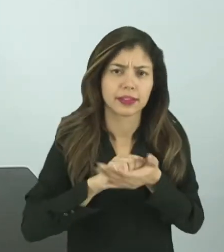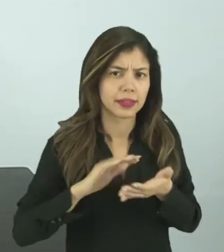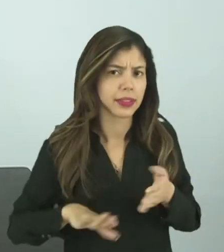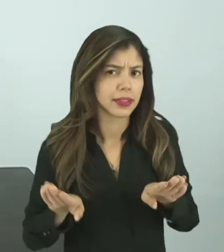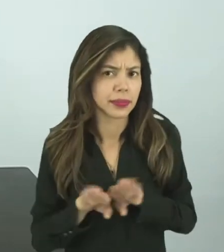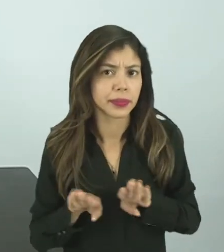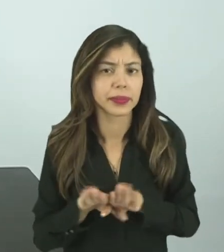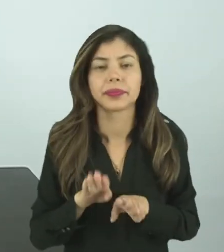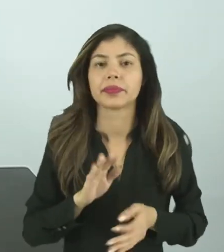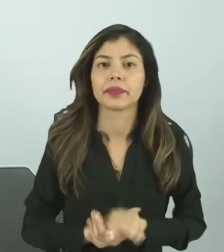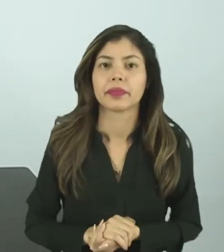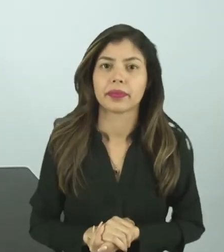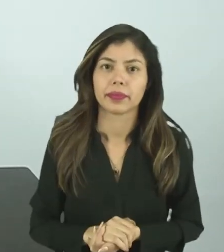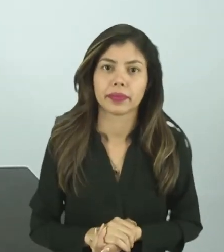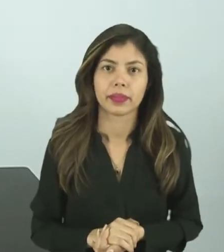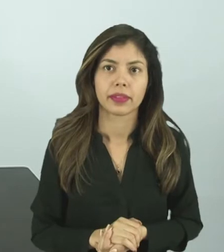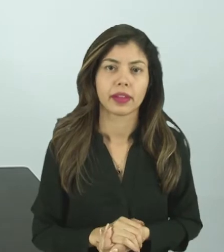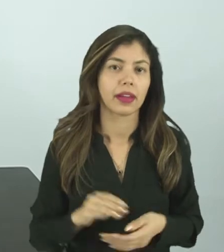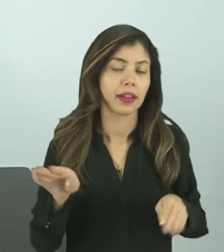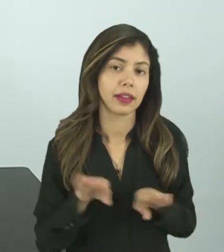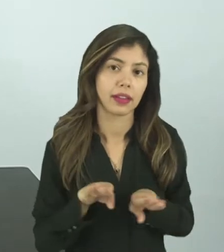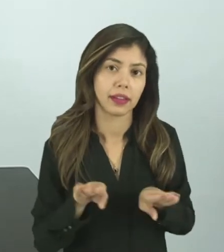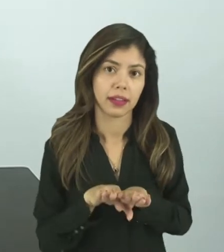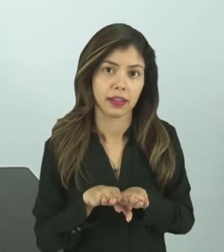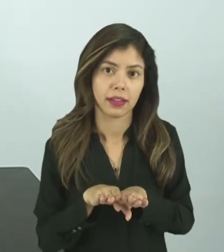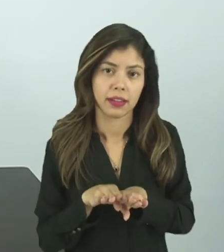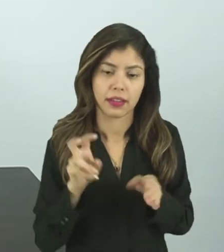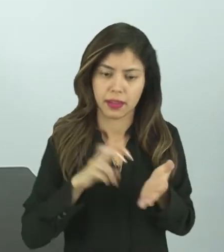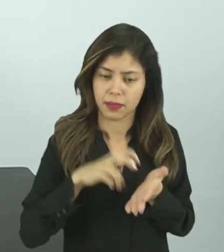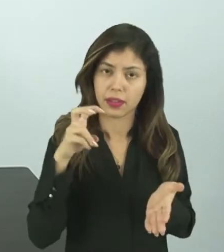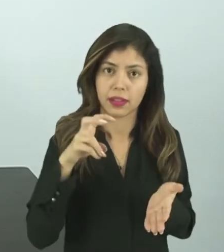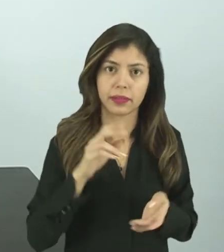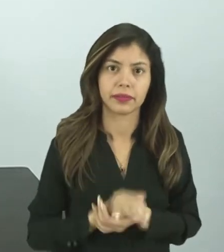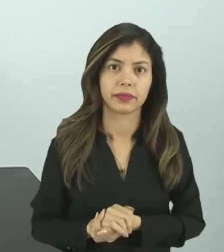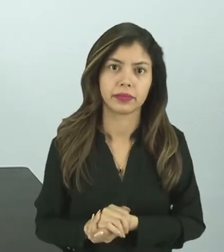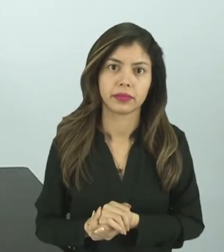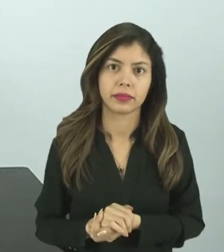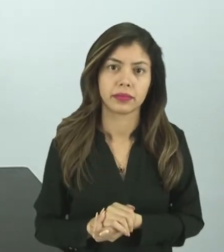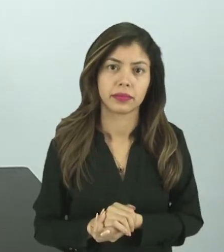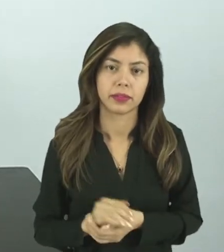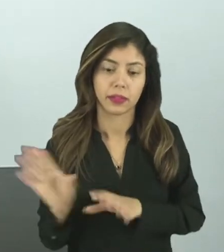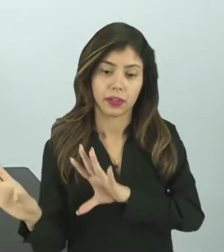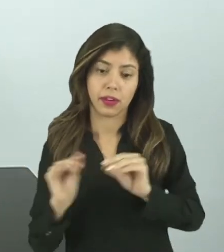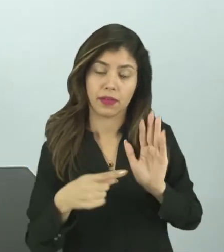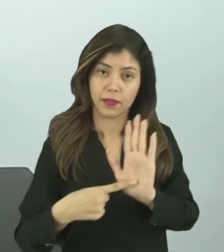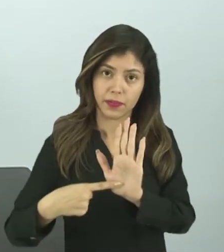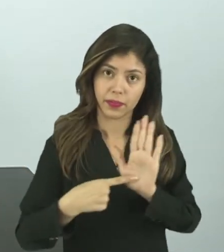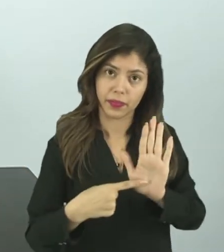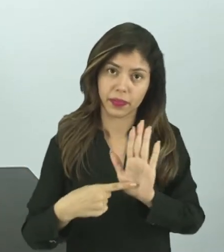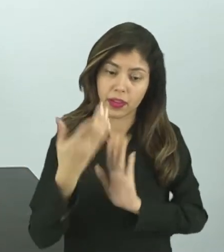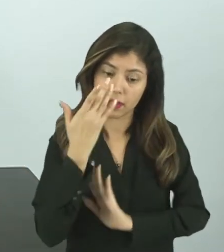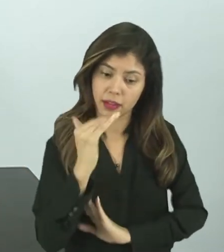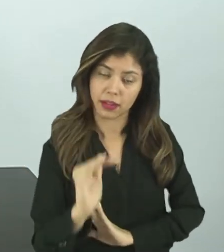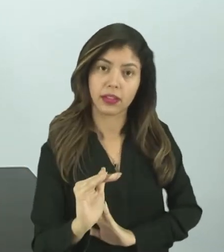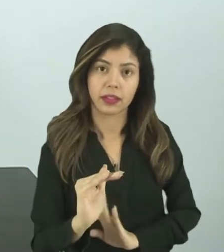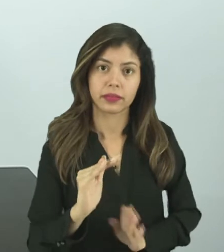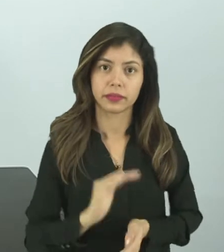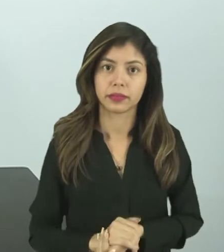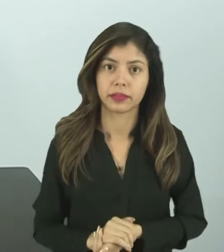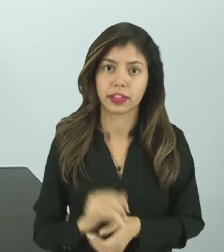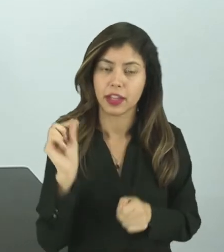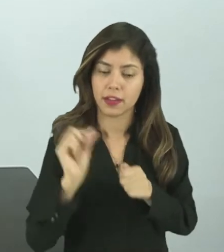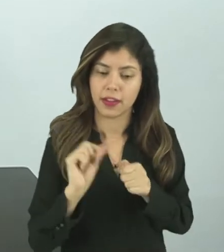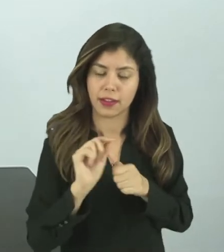que a gente realiza no período da manhã. Eu vou colocar um que tem criança que